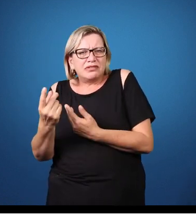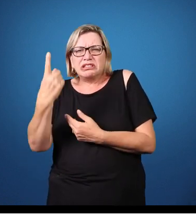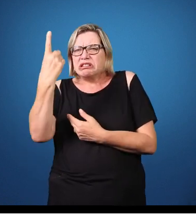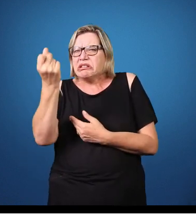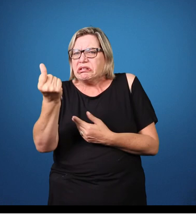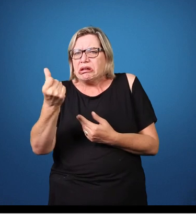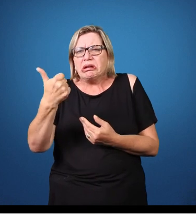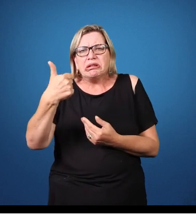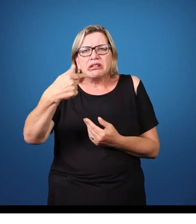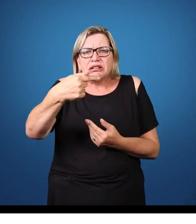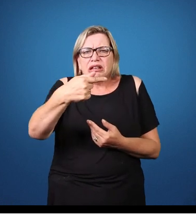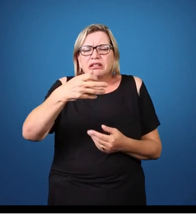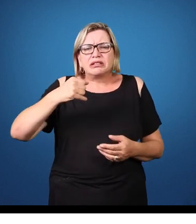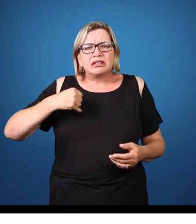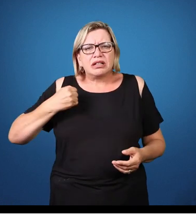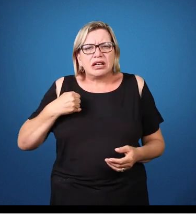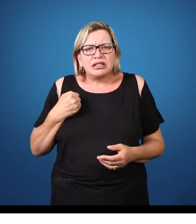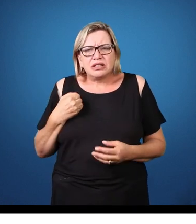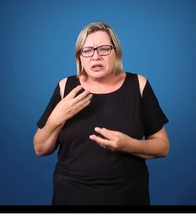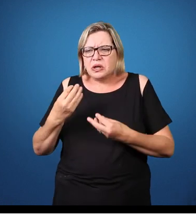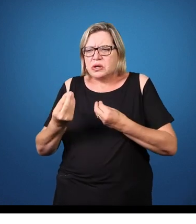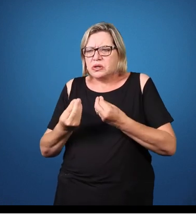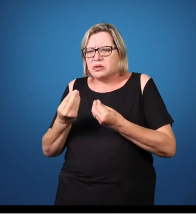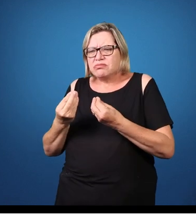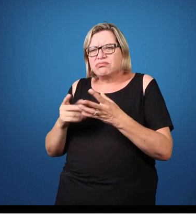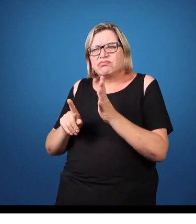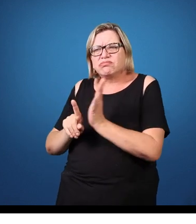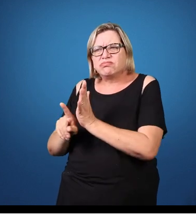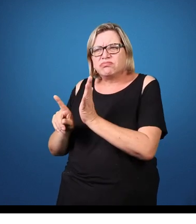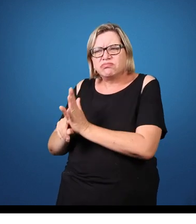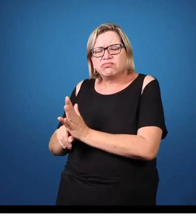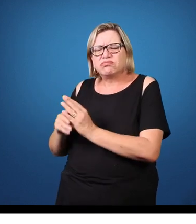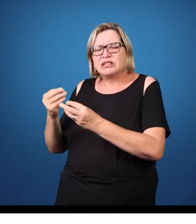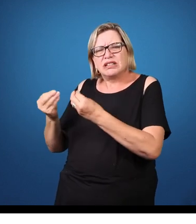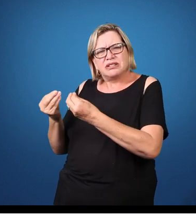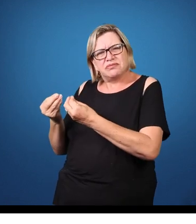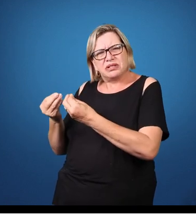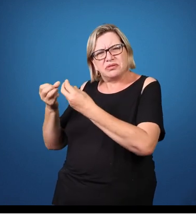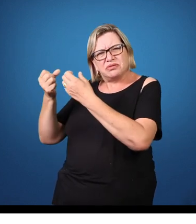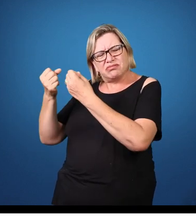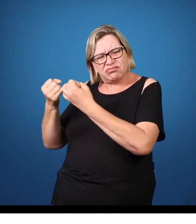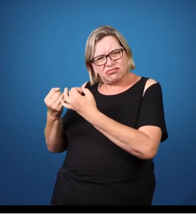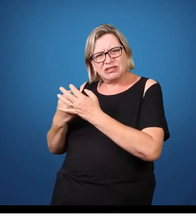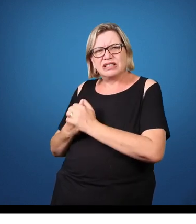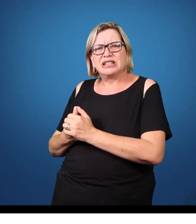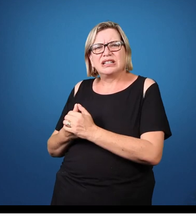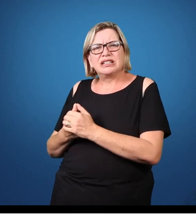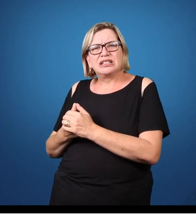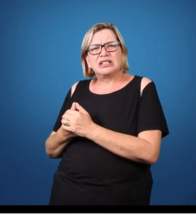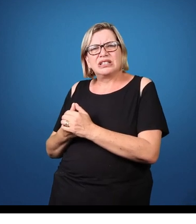resposta ampla também. Isso é normal, digamos assim? Essa